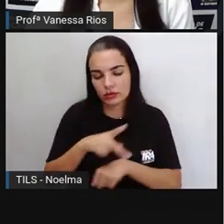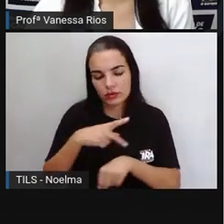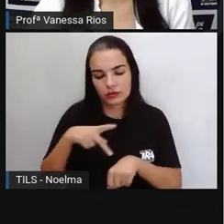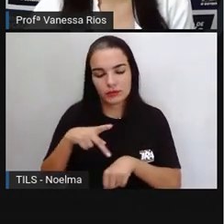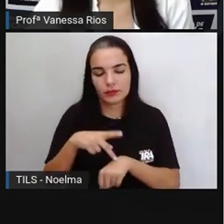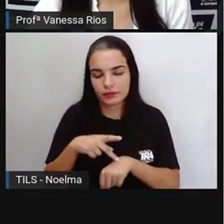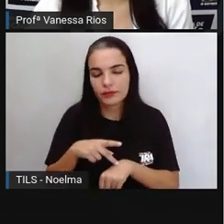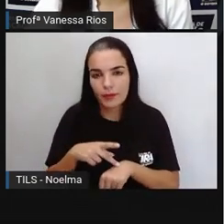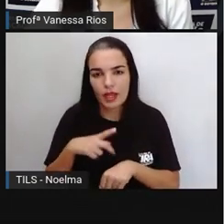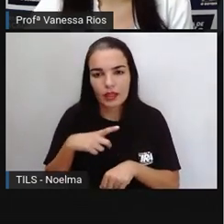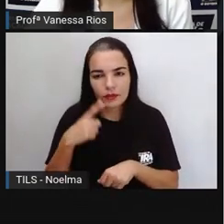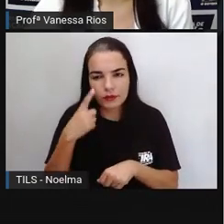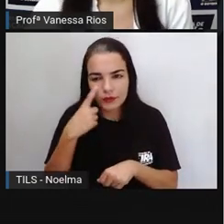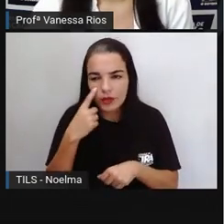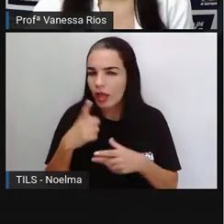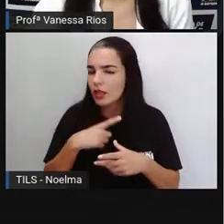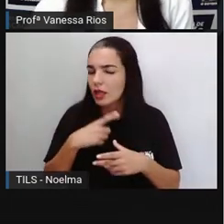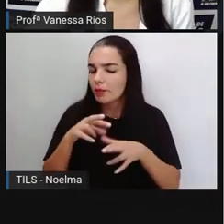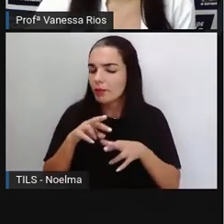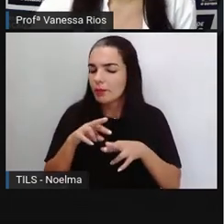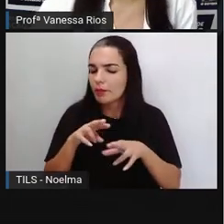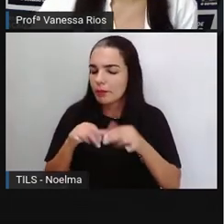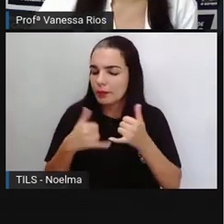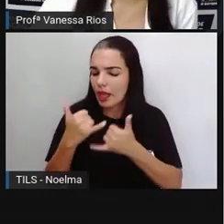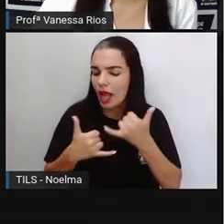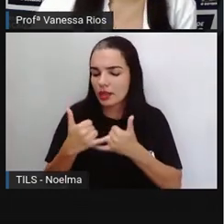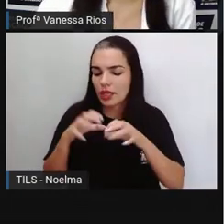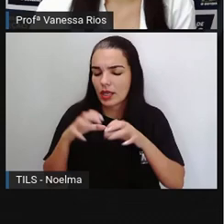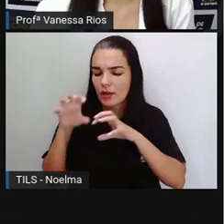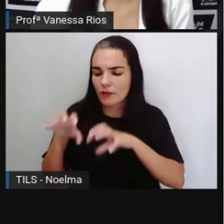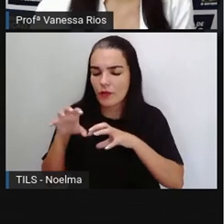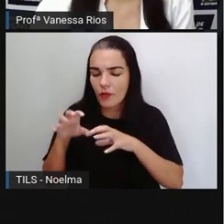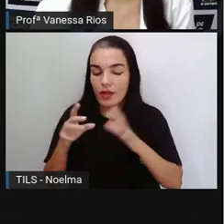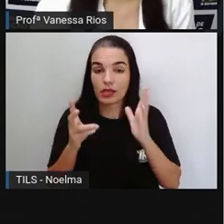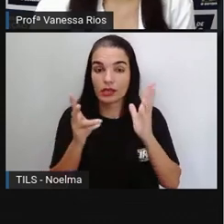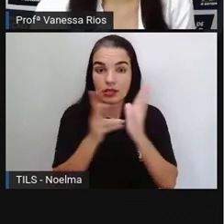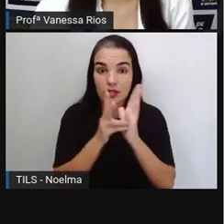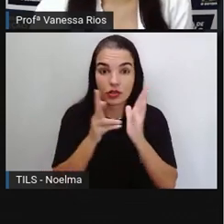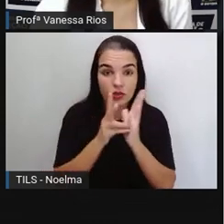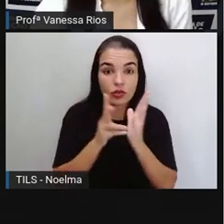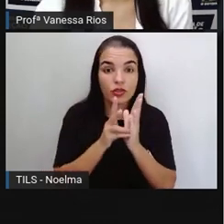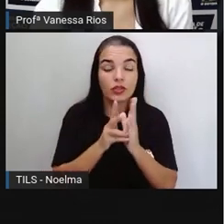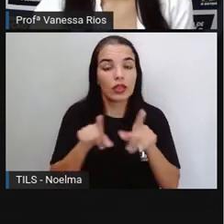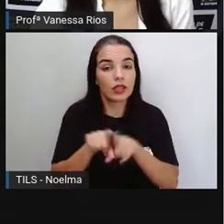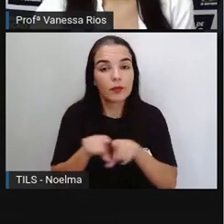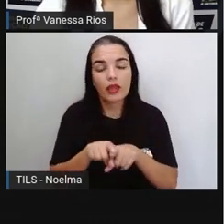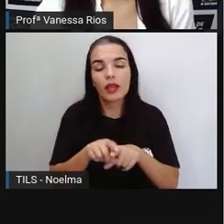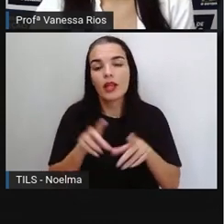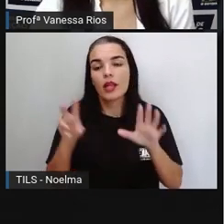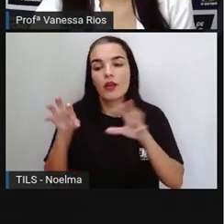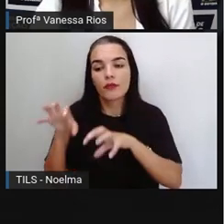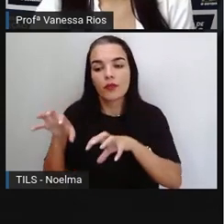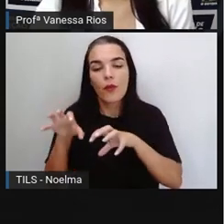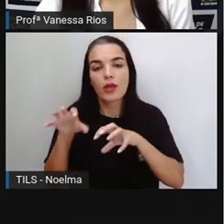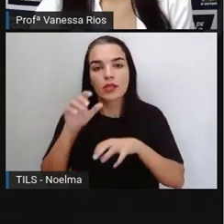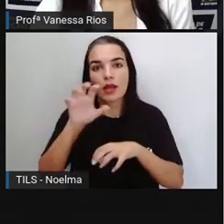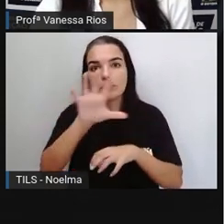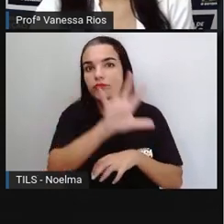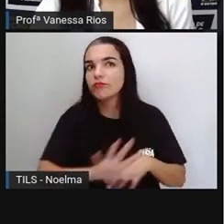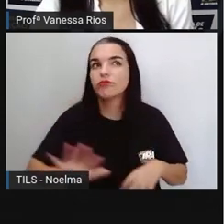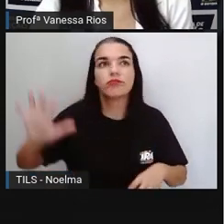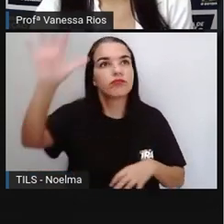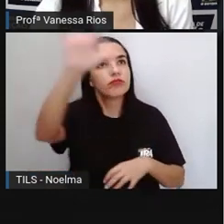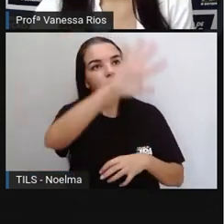de diversas partes do mundo. Tem também influências indígenas que já estavam aqui. e que vão compondo e